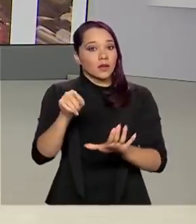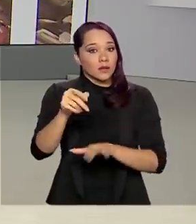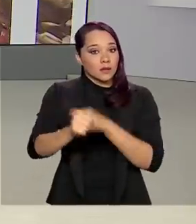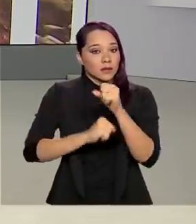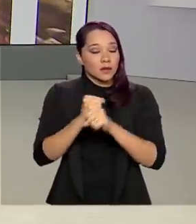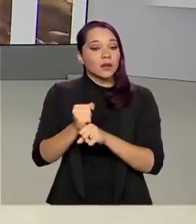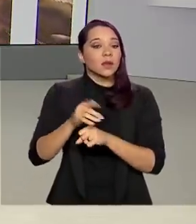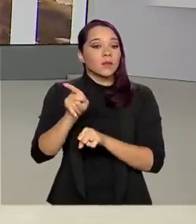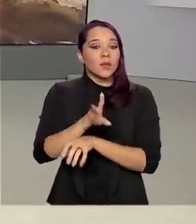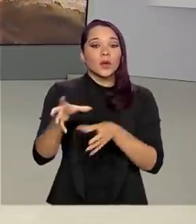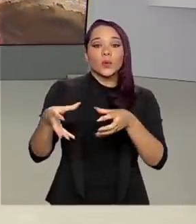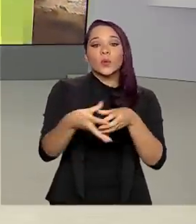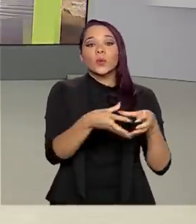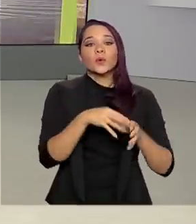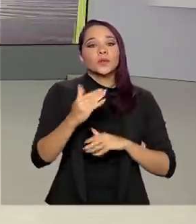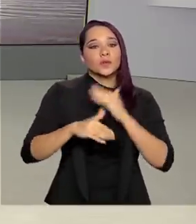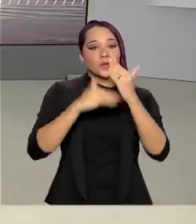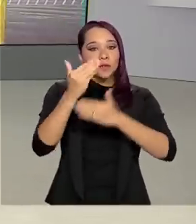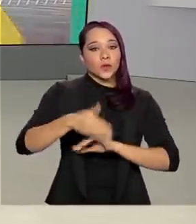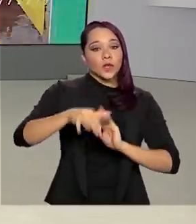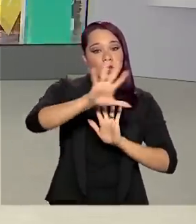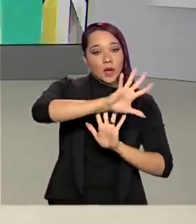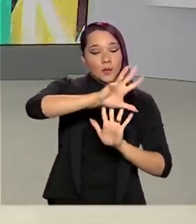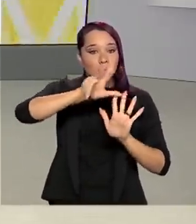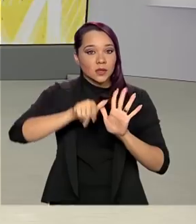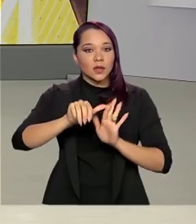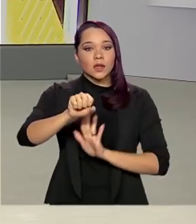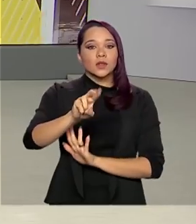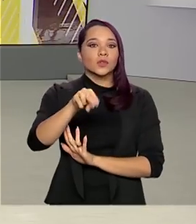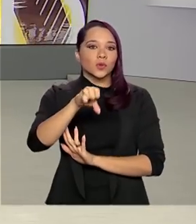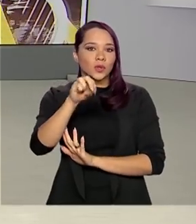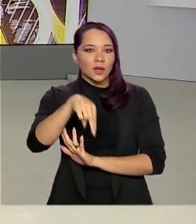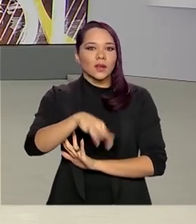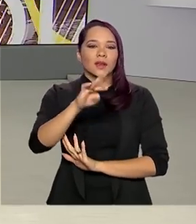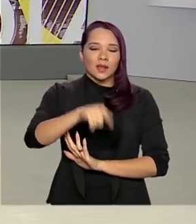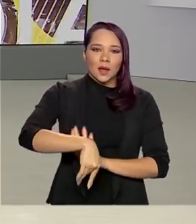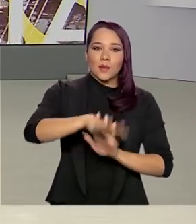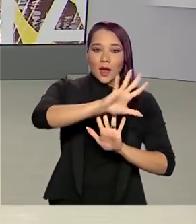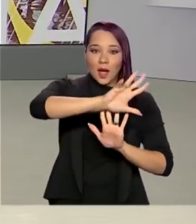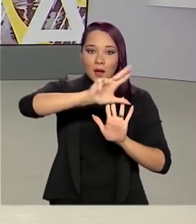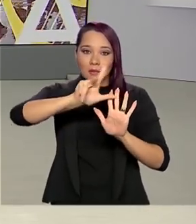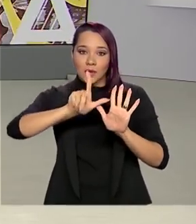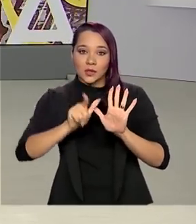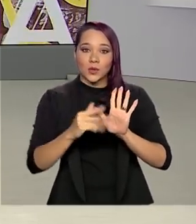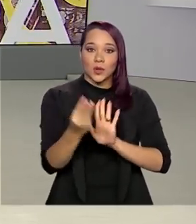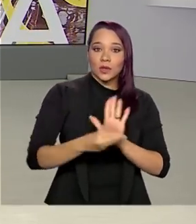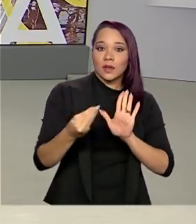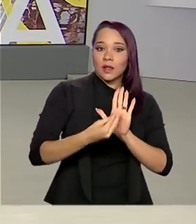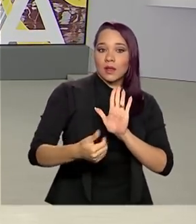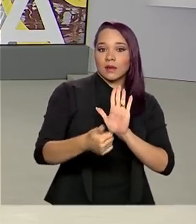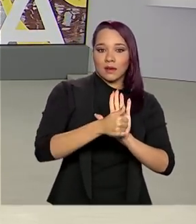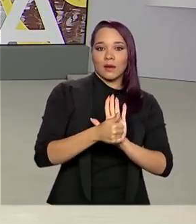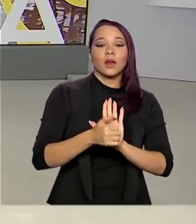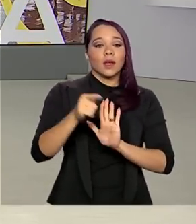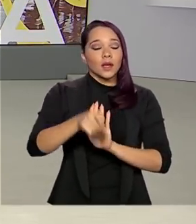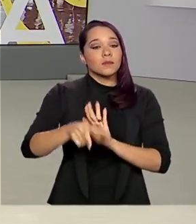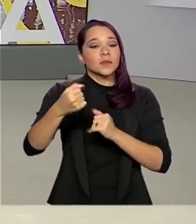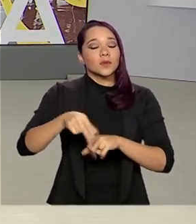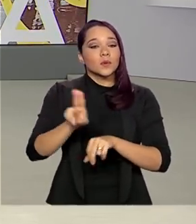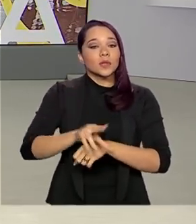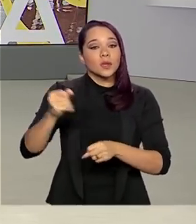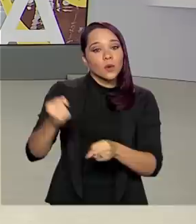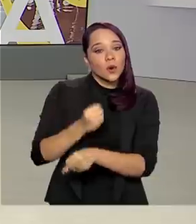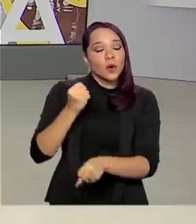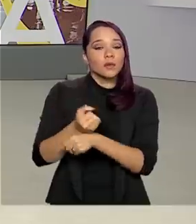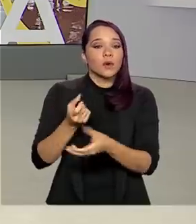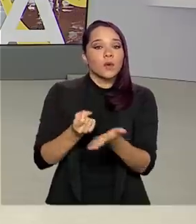pela Superintendência do Desenvolvimento da Amazônia, a Sudã, para a Amazônia Legal. Os recursos devem ser usados em obras e compra